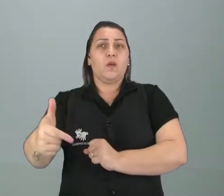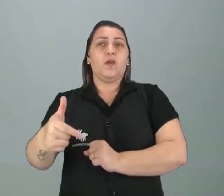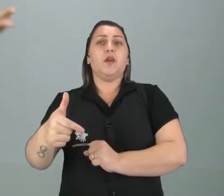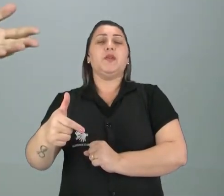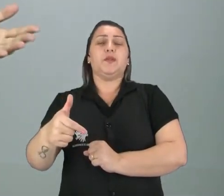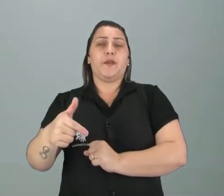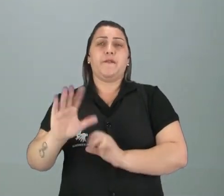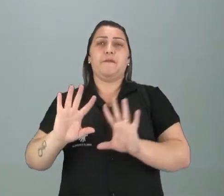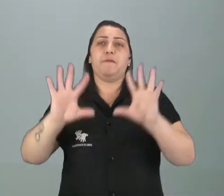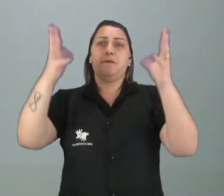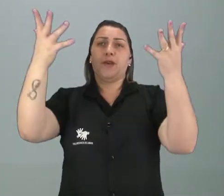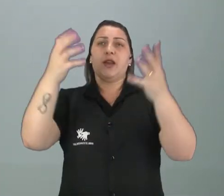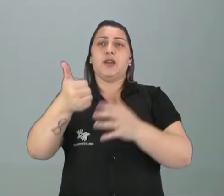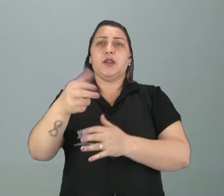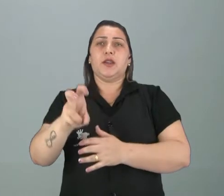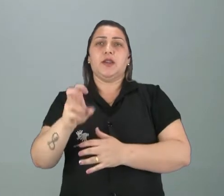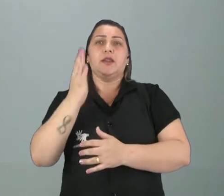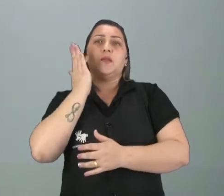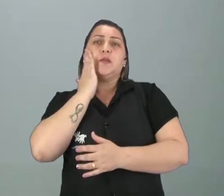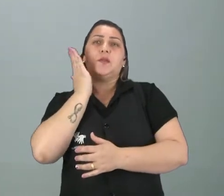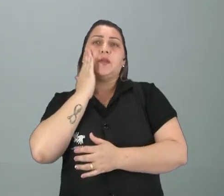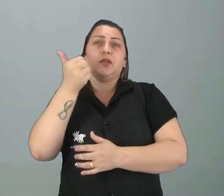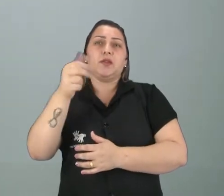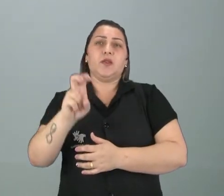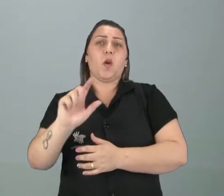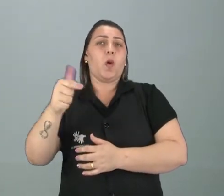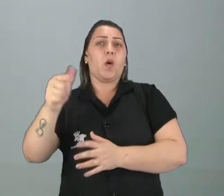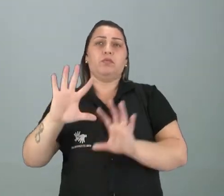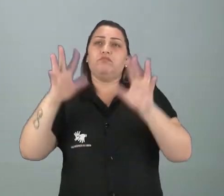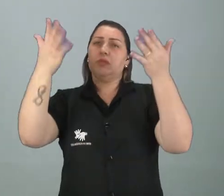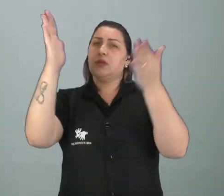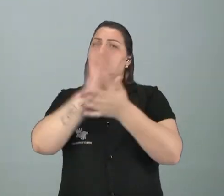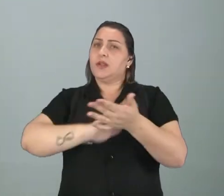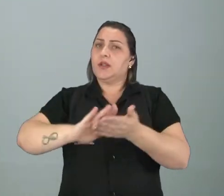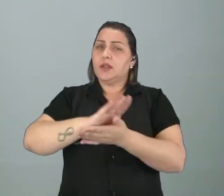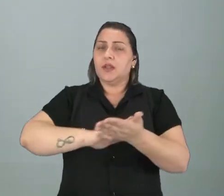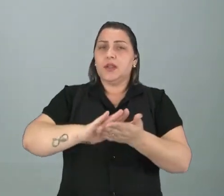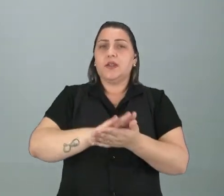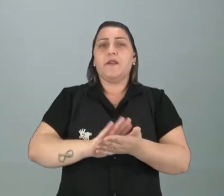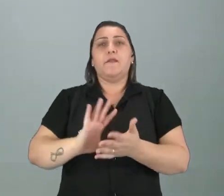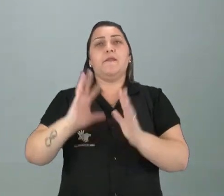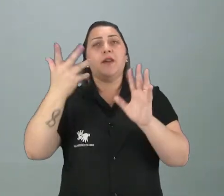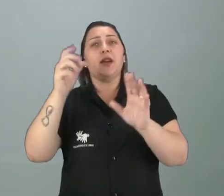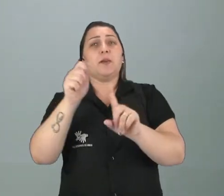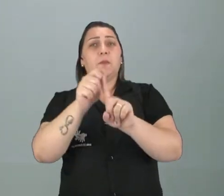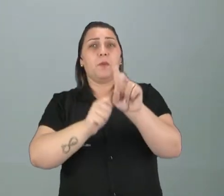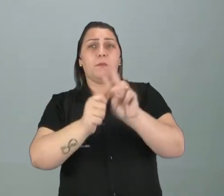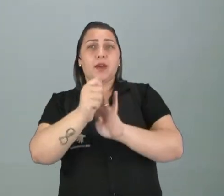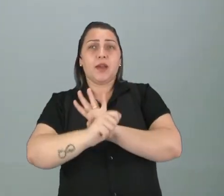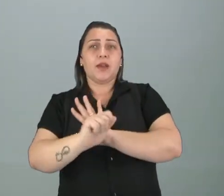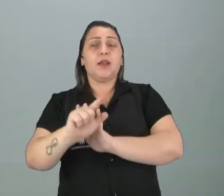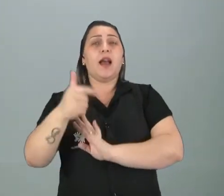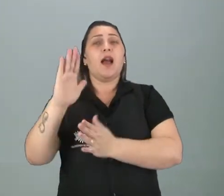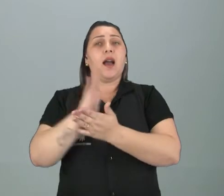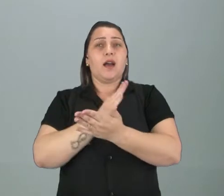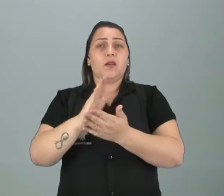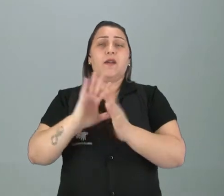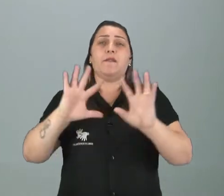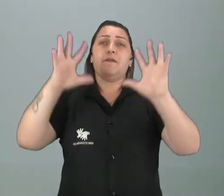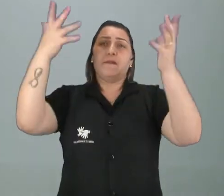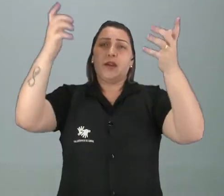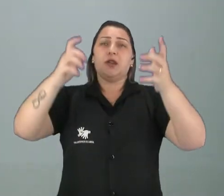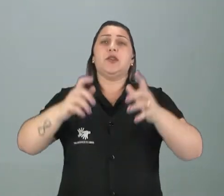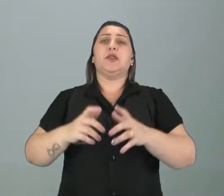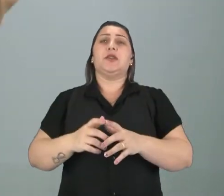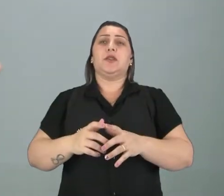festas direto de 15, 15 dias. Outros não fazem festas de 15, 15 dias, fazem festas mensais. Ou alguns fazem aquela festa